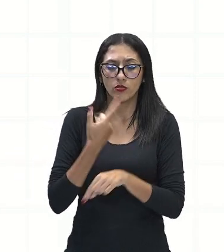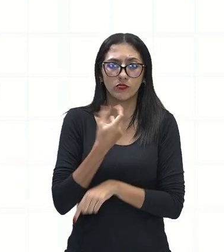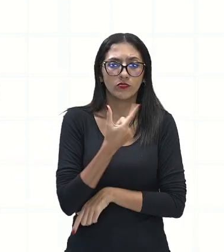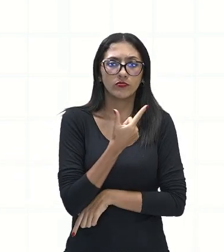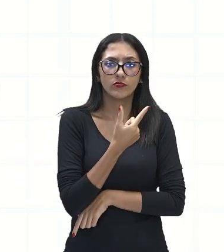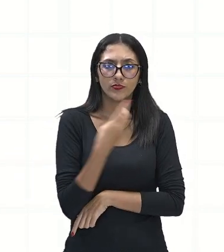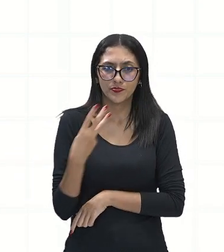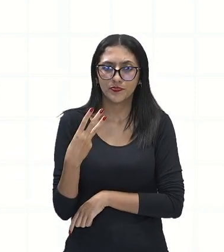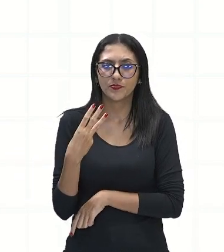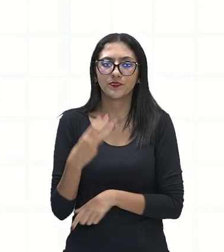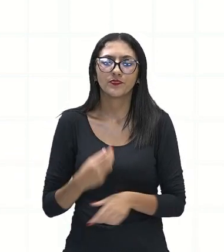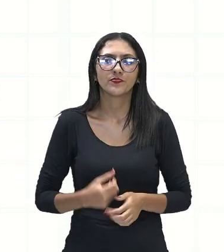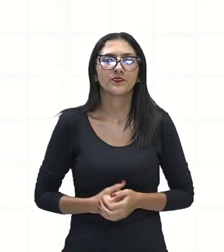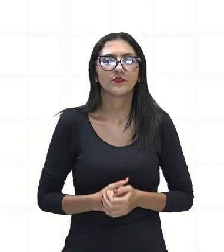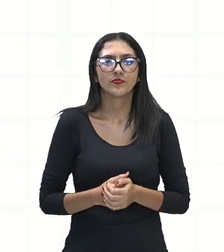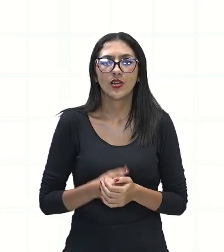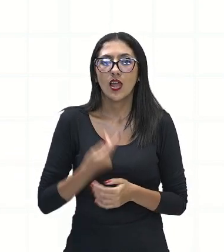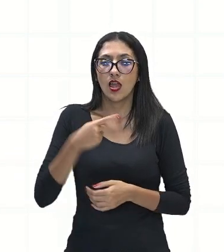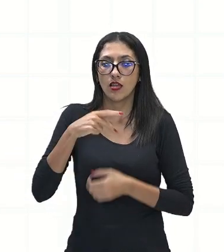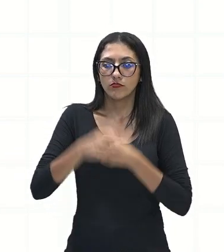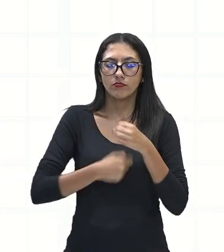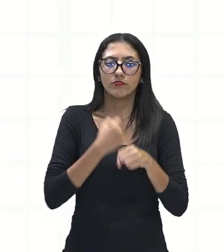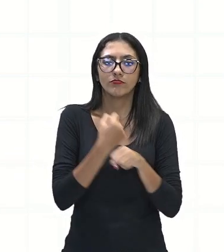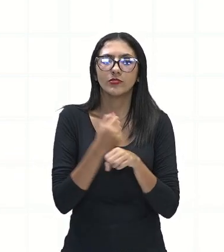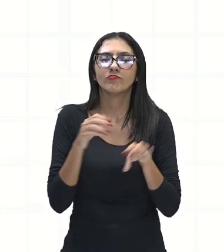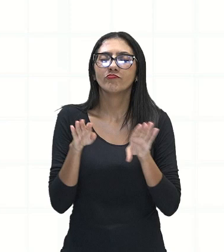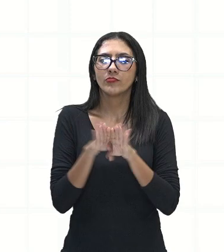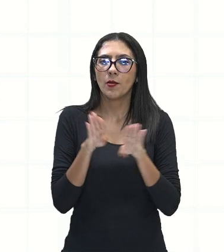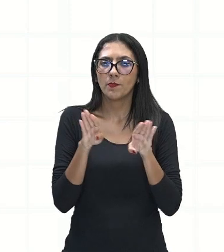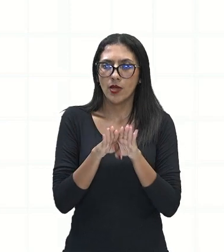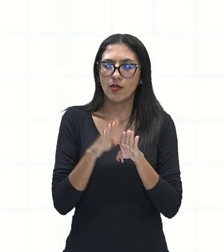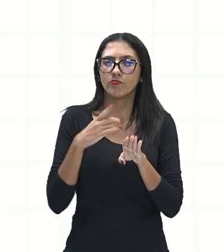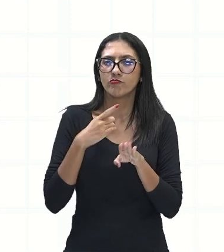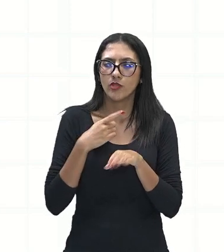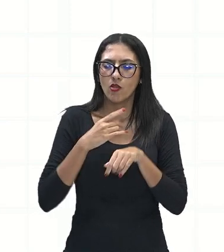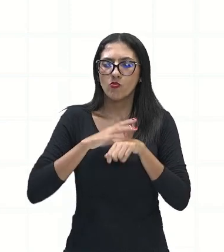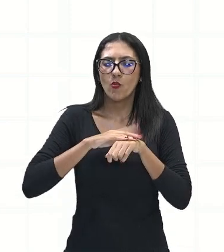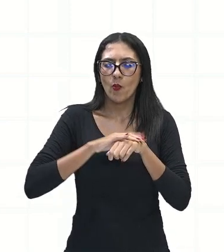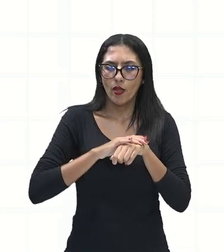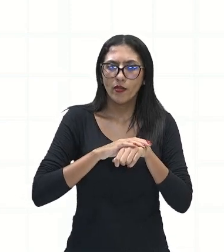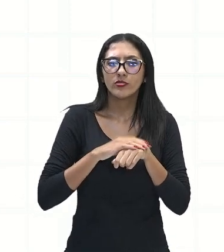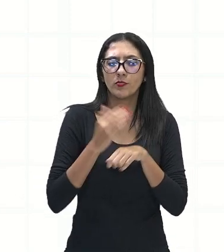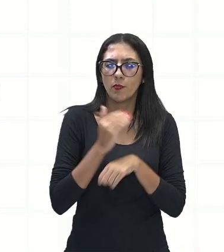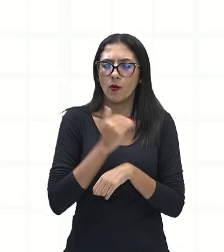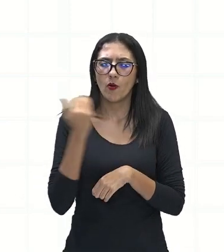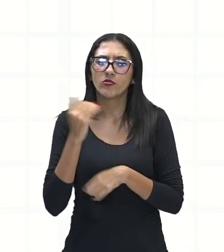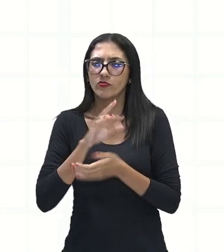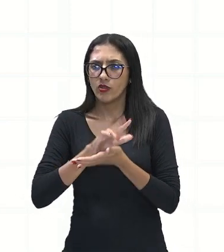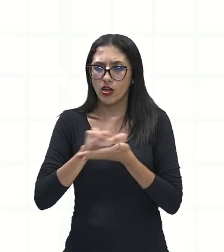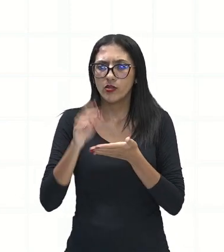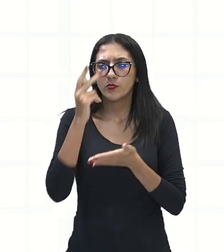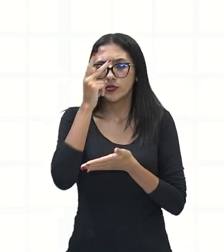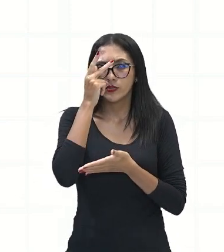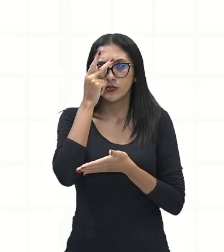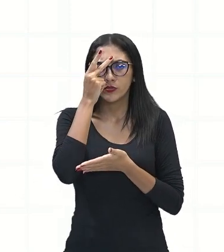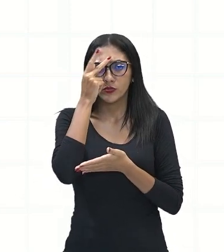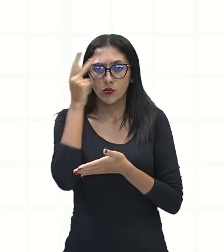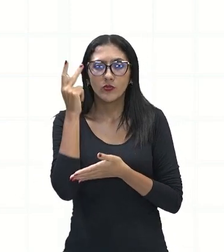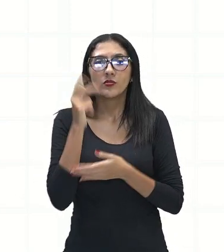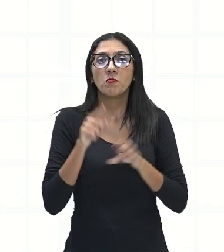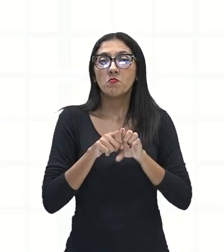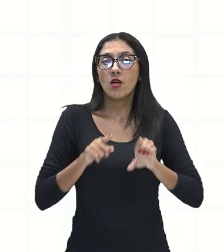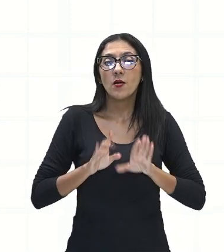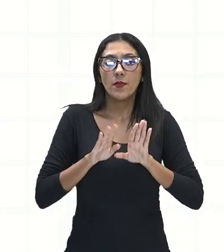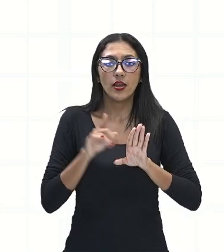que esse ano também nós tivemos muitos problemas com essa doença, não é? E esse jornal, ele vai trazer